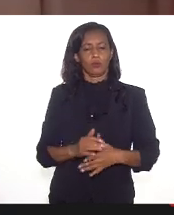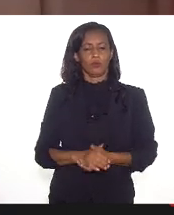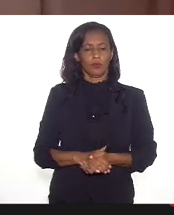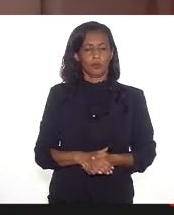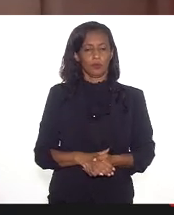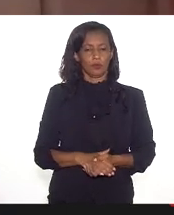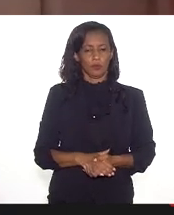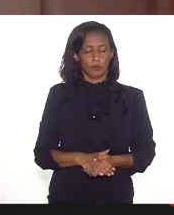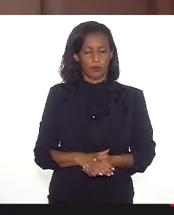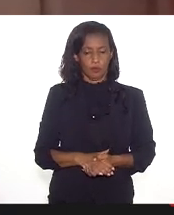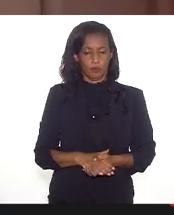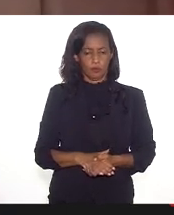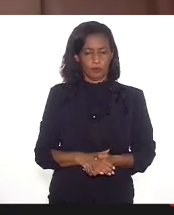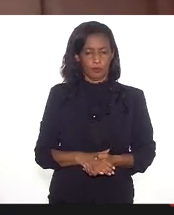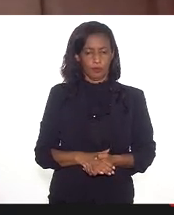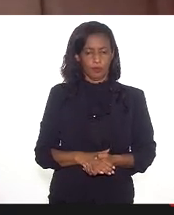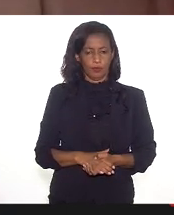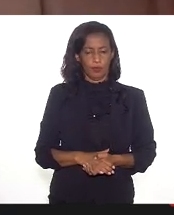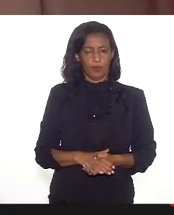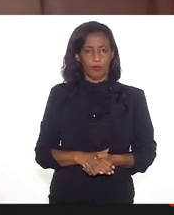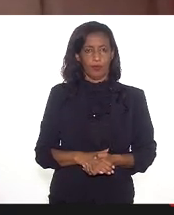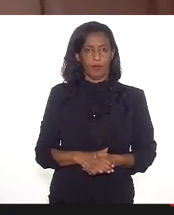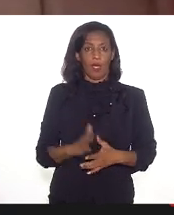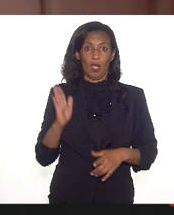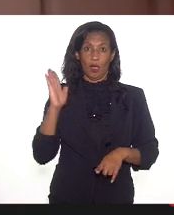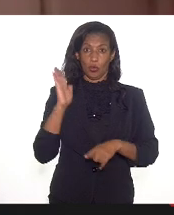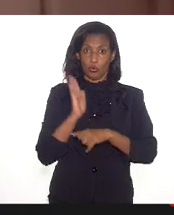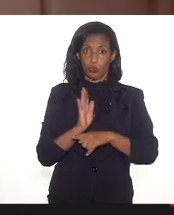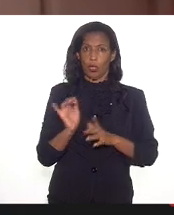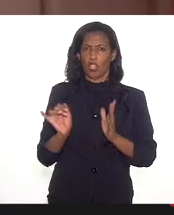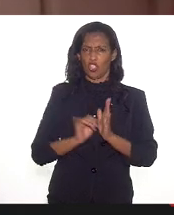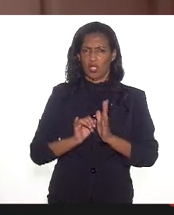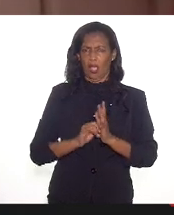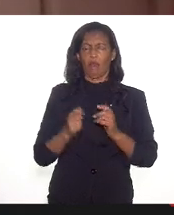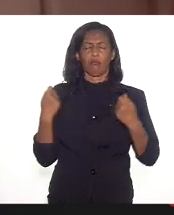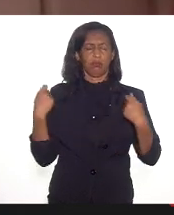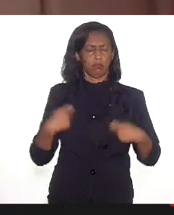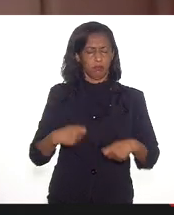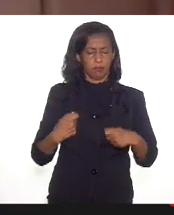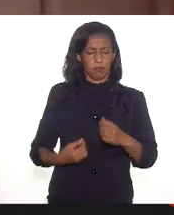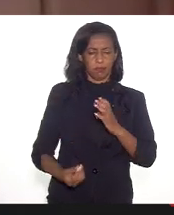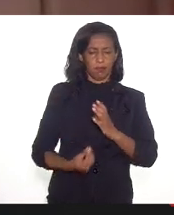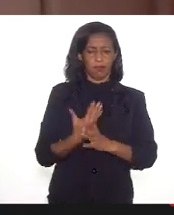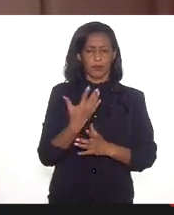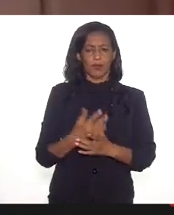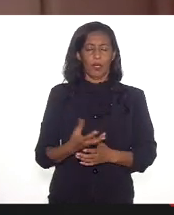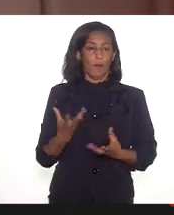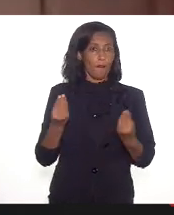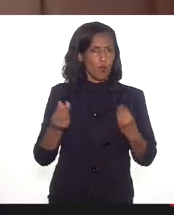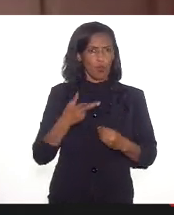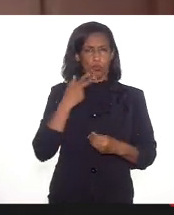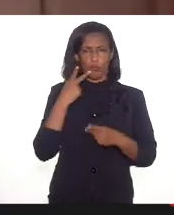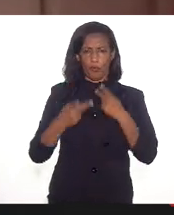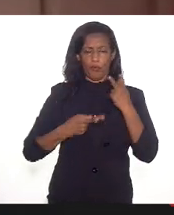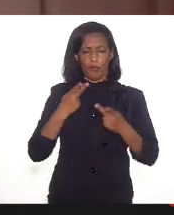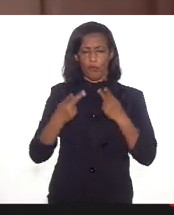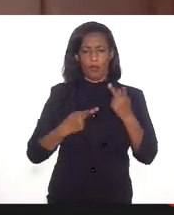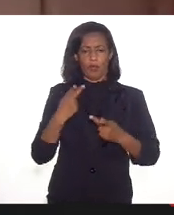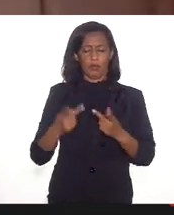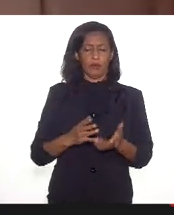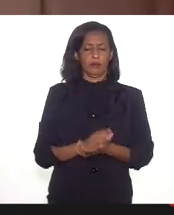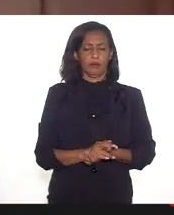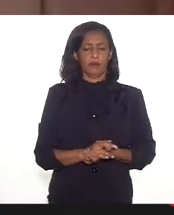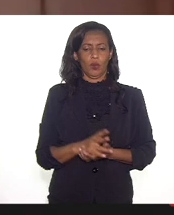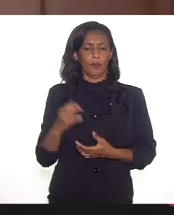enfim, acho que o apoio aos editais, quer dizer, a questão dos editais aqui aparecendo muito ressaltada